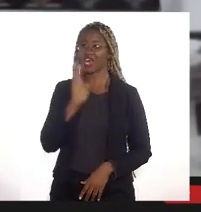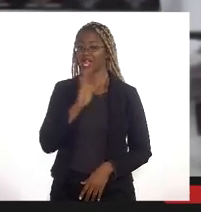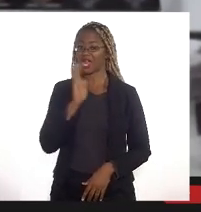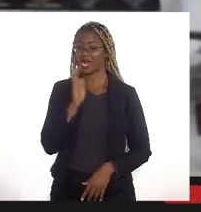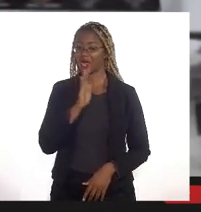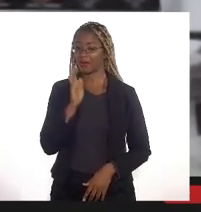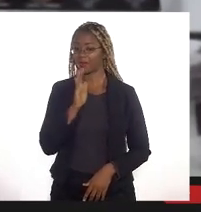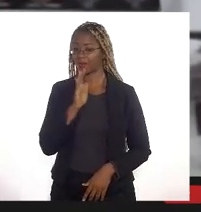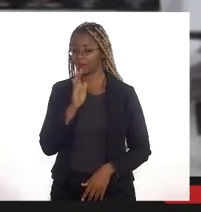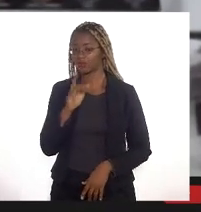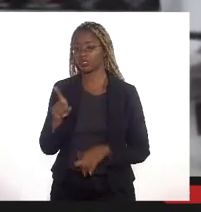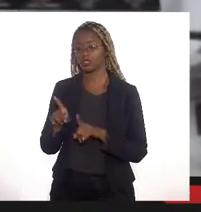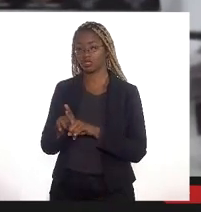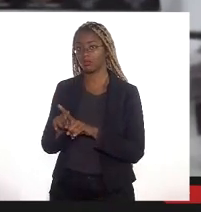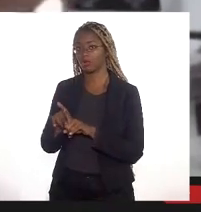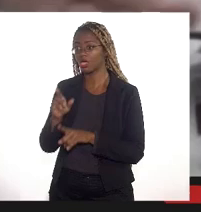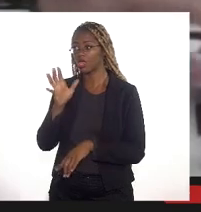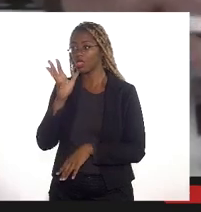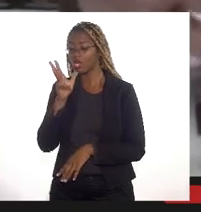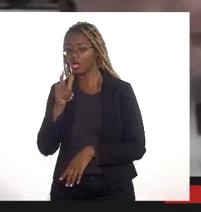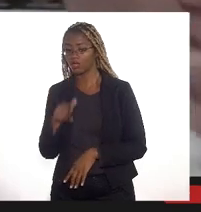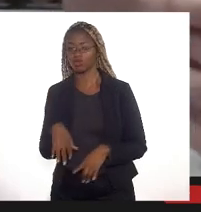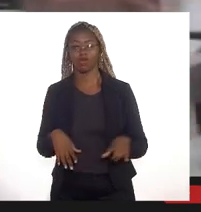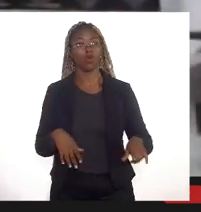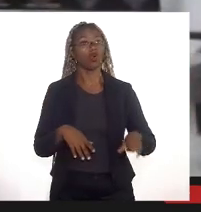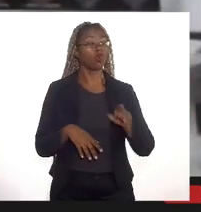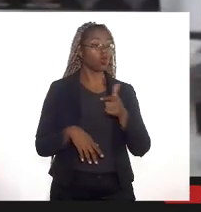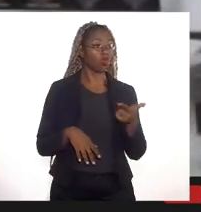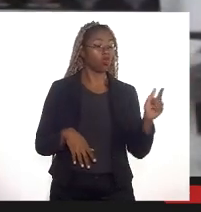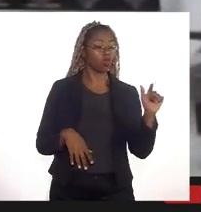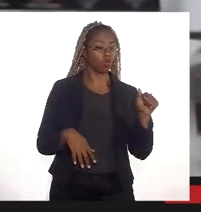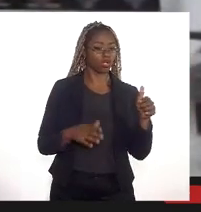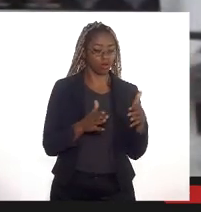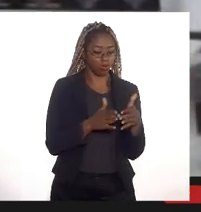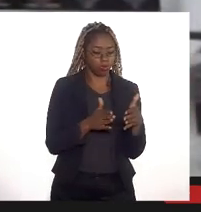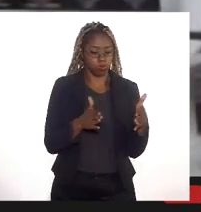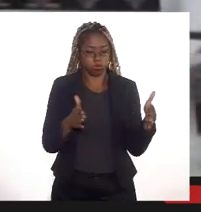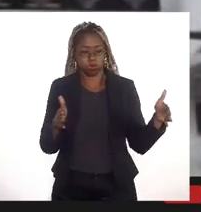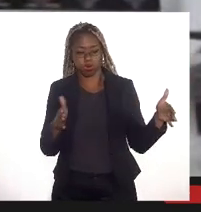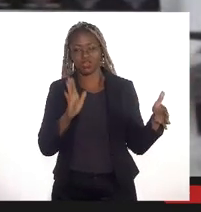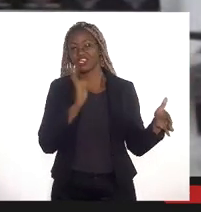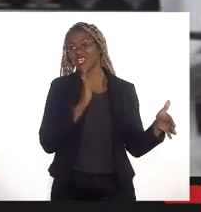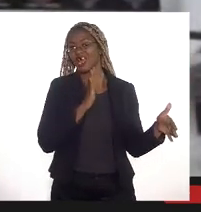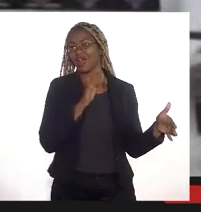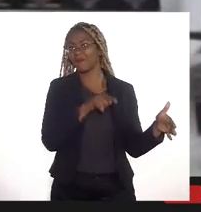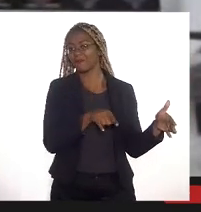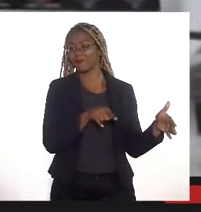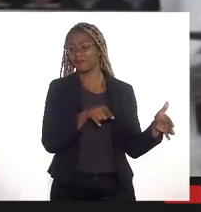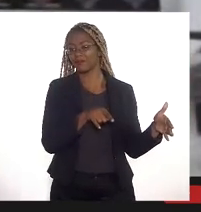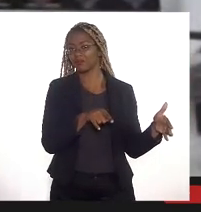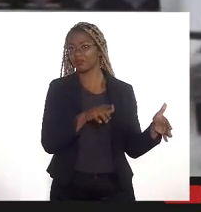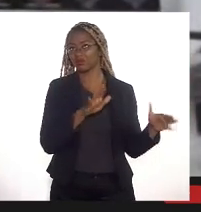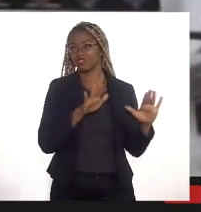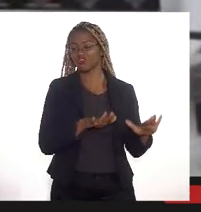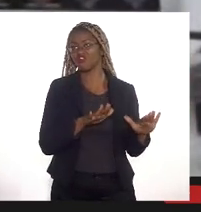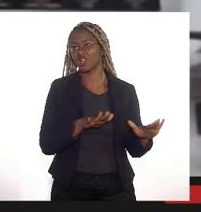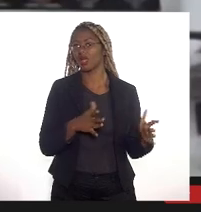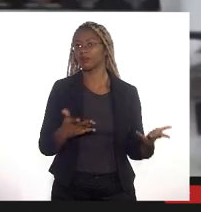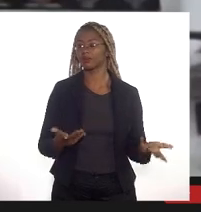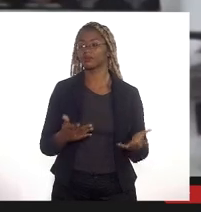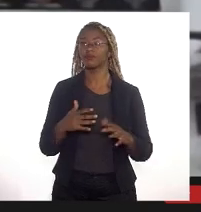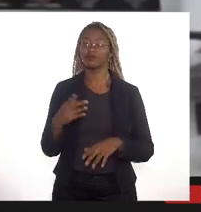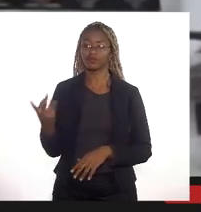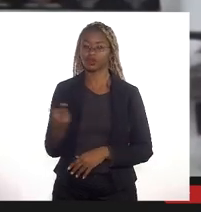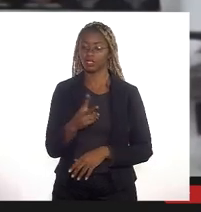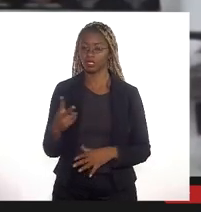e ele é um pouco mais lento o outro nível ele ganha um pouco mais de volume e ele é um pouco mais rápido então esse canal que vai fazer